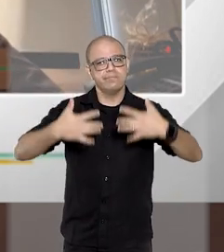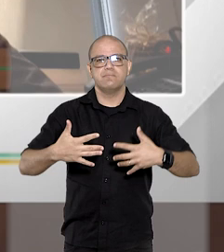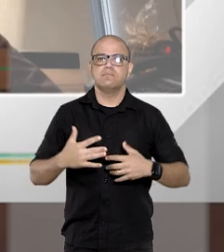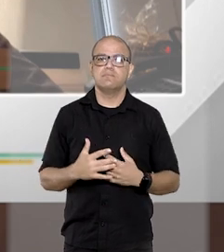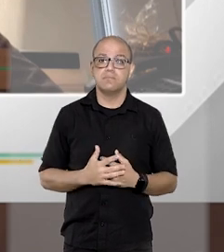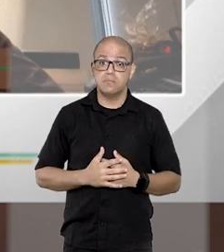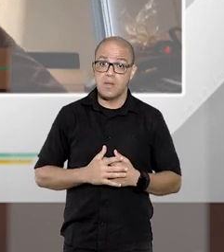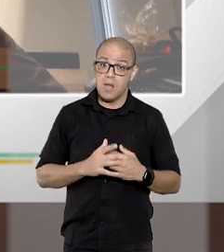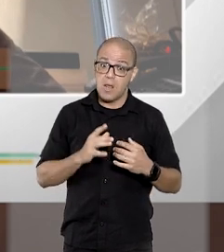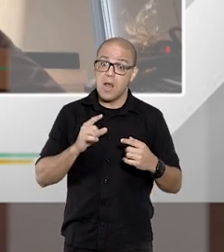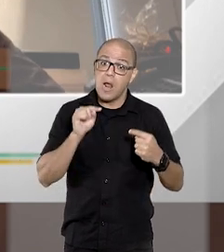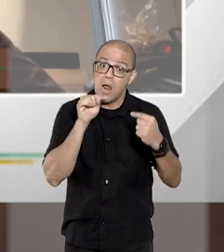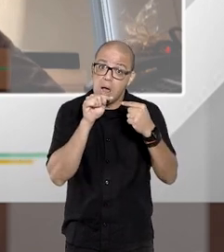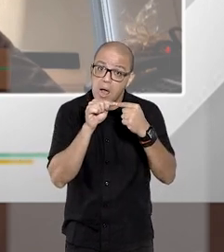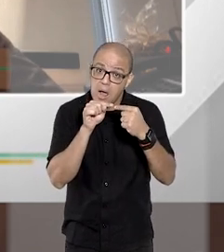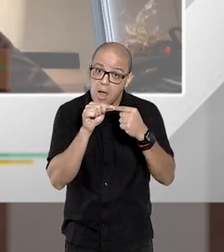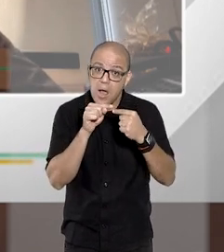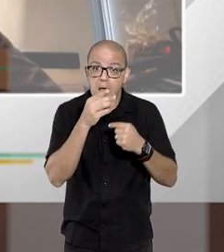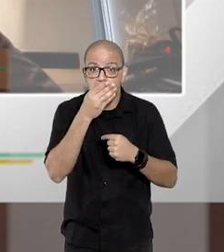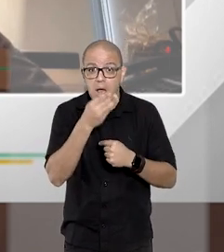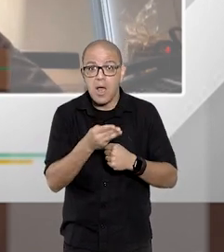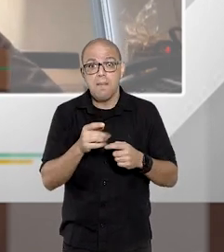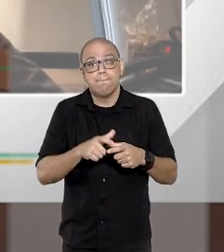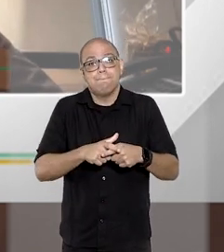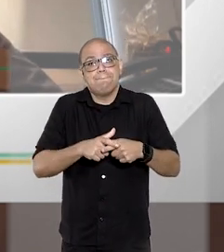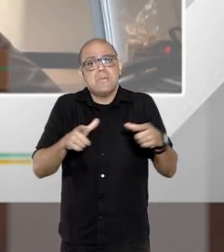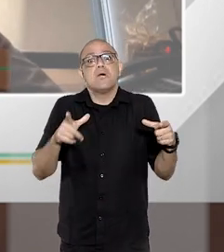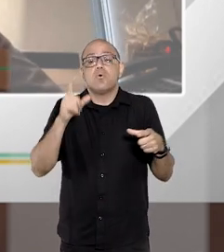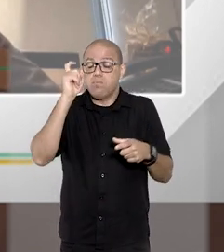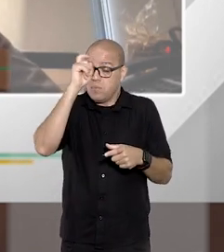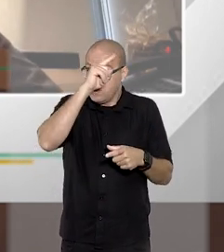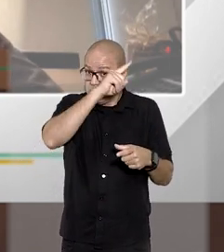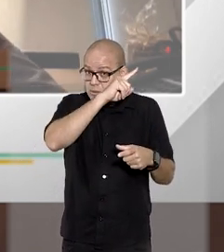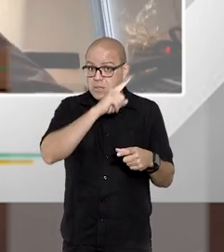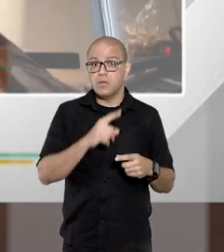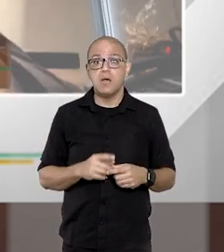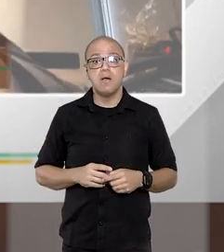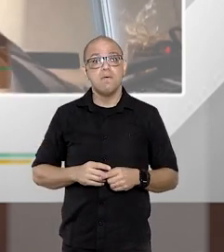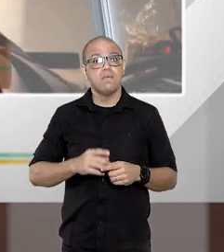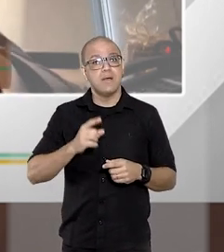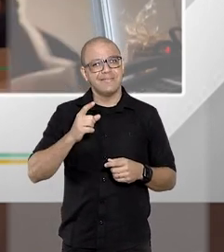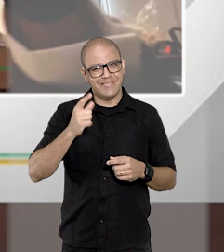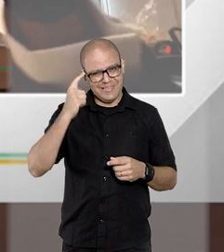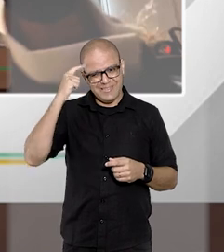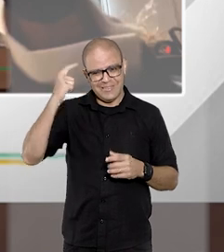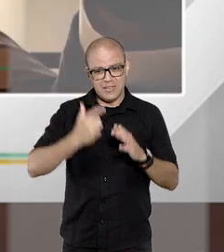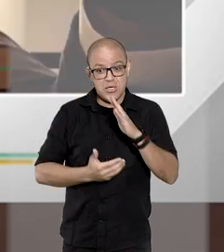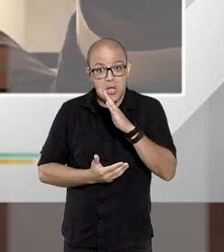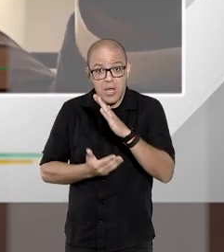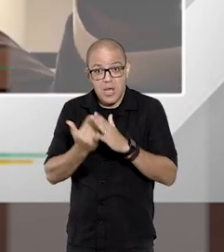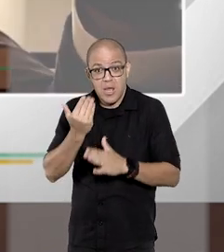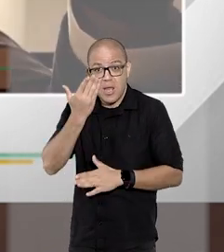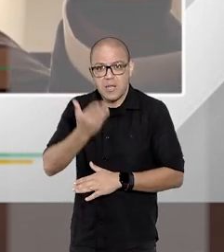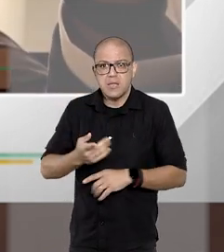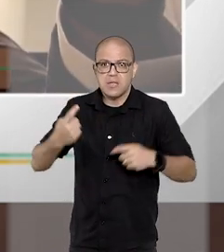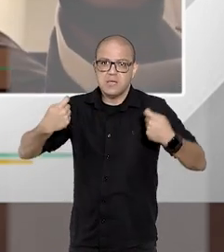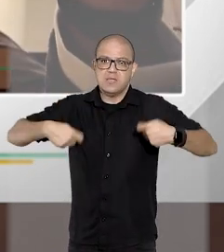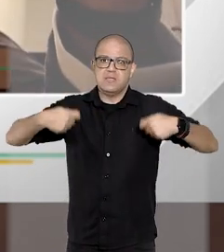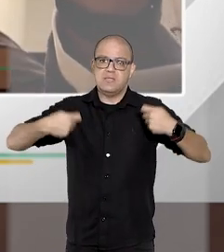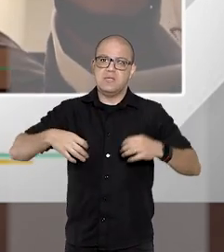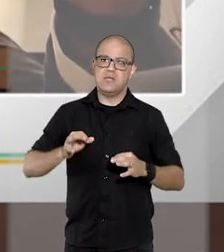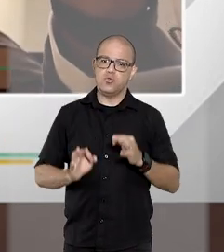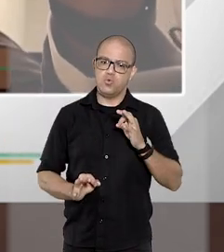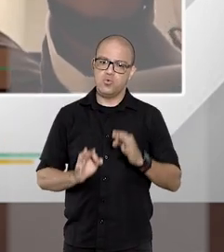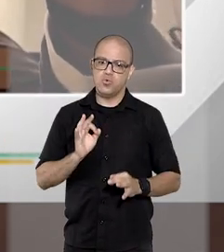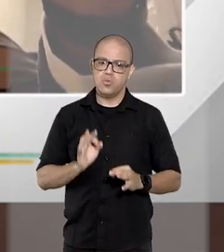anteriormente. Elas se enquadram num conceito de maior complexidade e que vão desnaturar a essência do